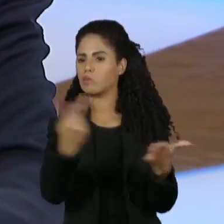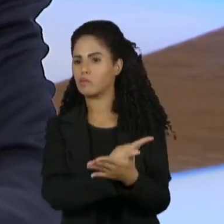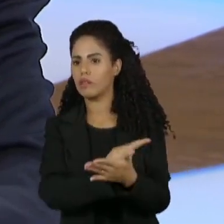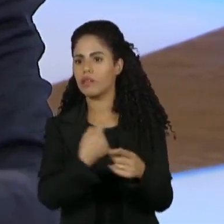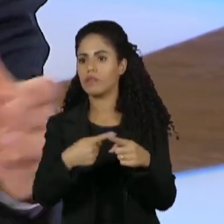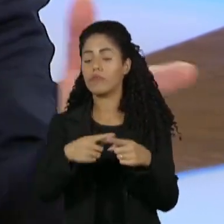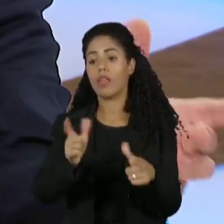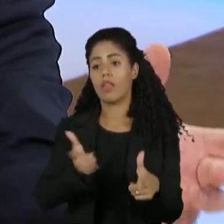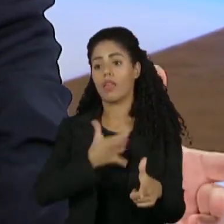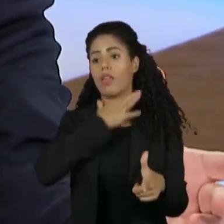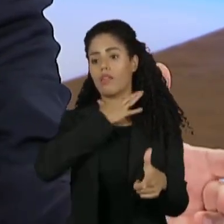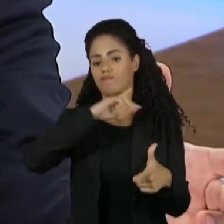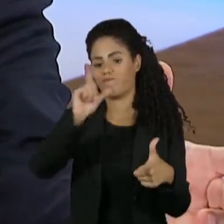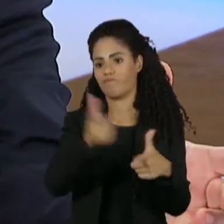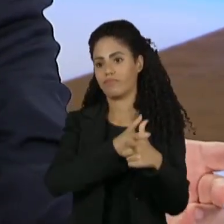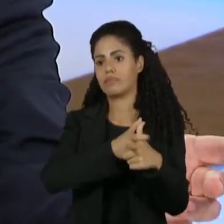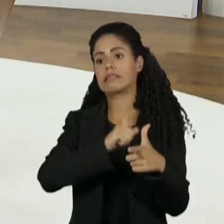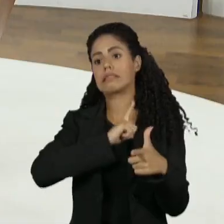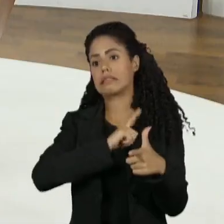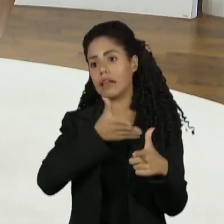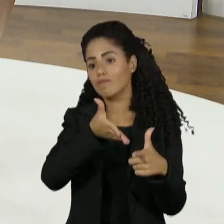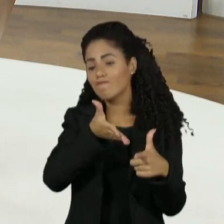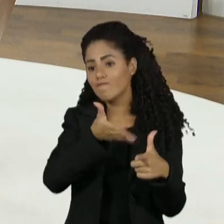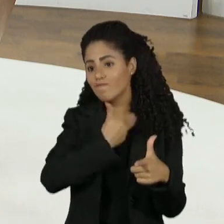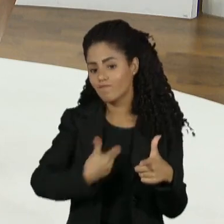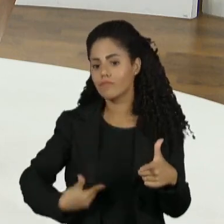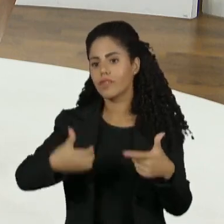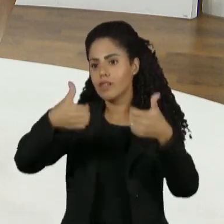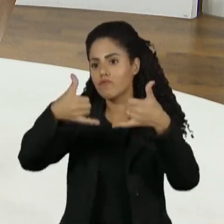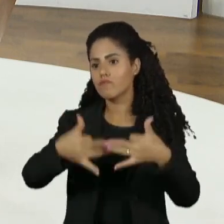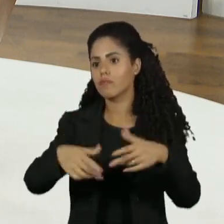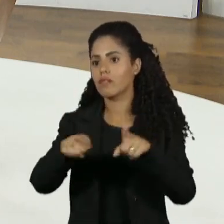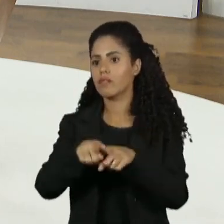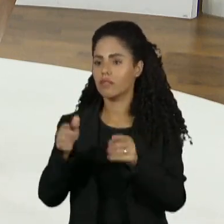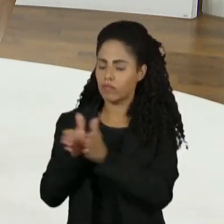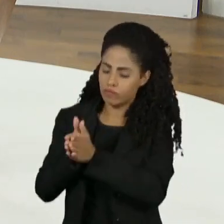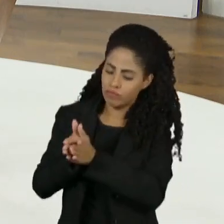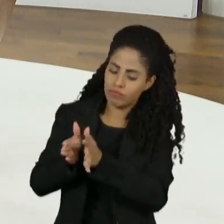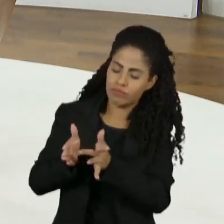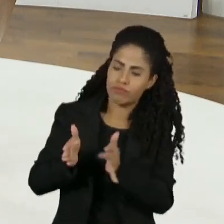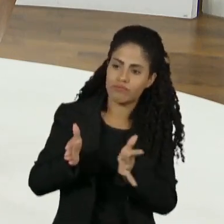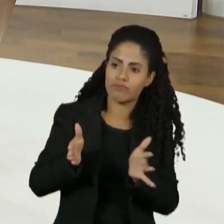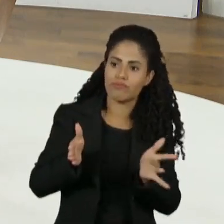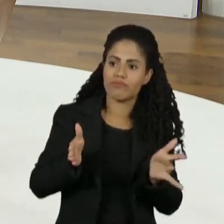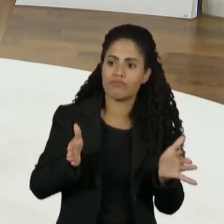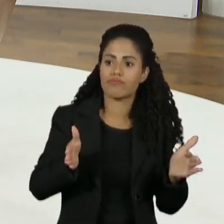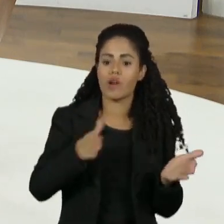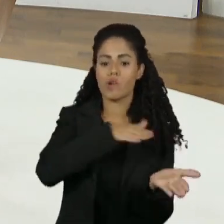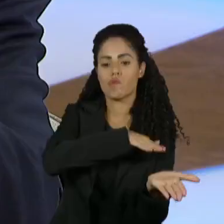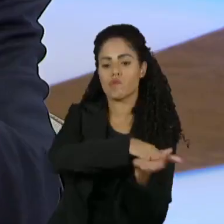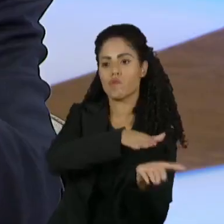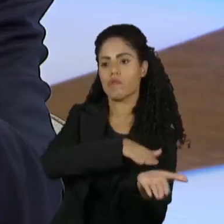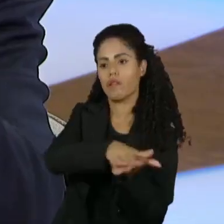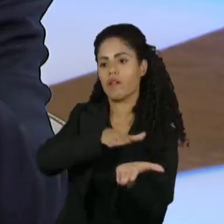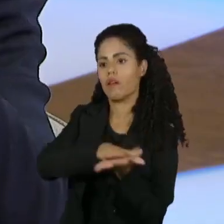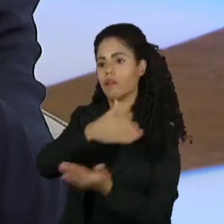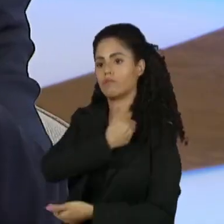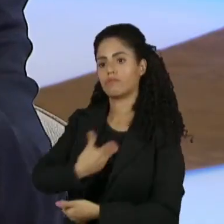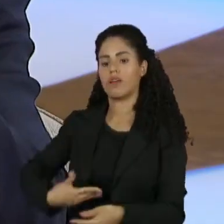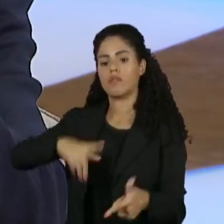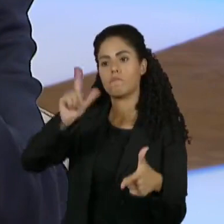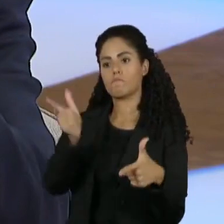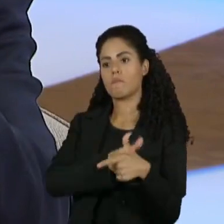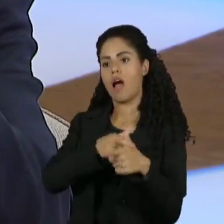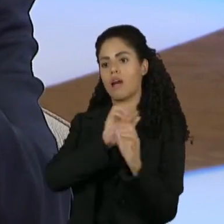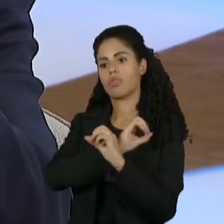tem que se endividar. Por isso que eu falei da dívida pública há pouco. Então, a trajetória da dívida pública e a trajetória do déficit é que é